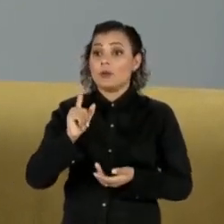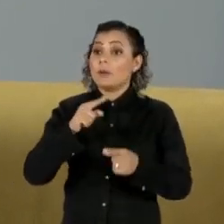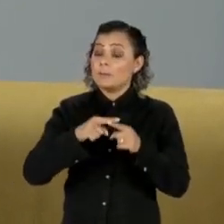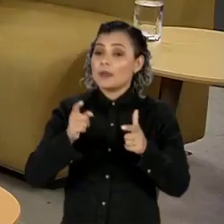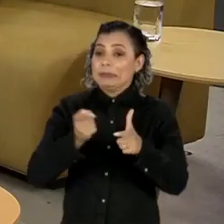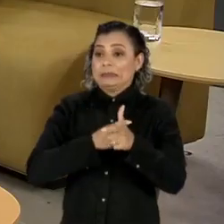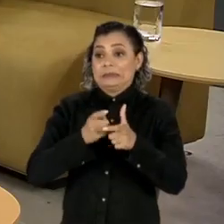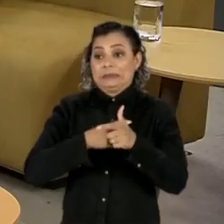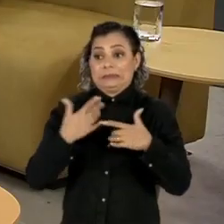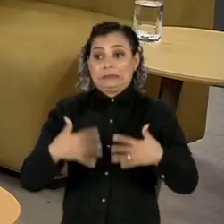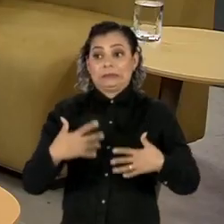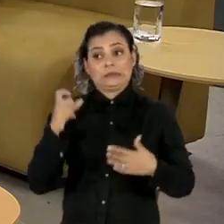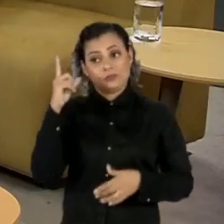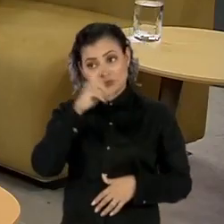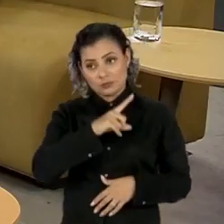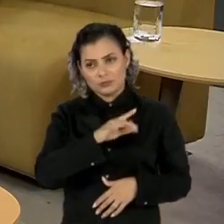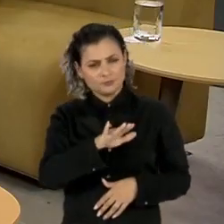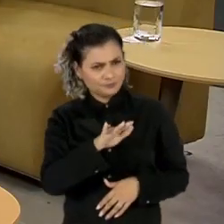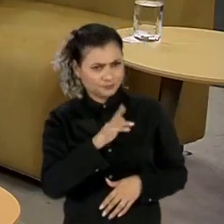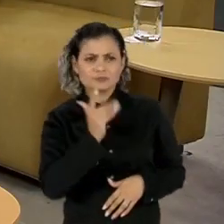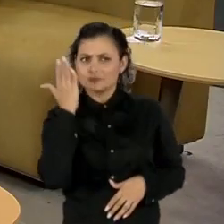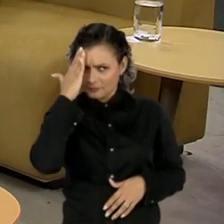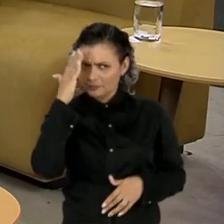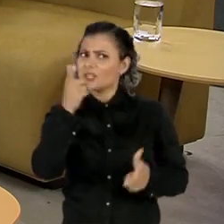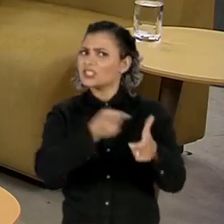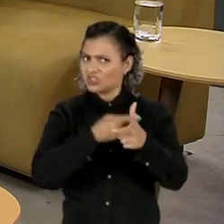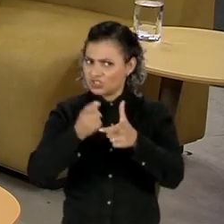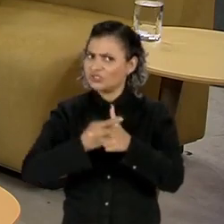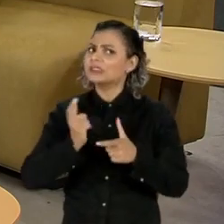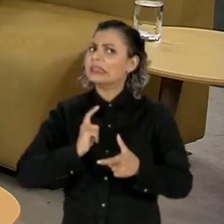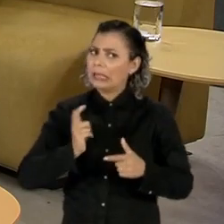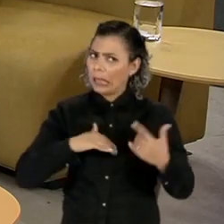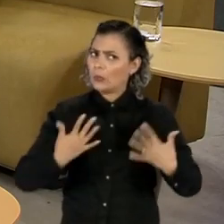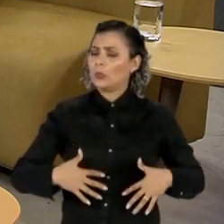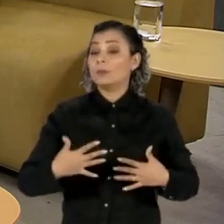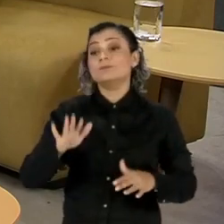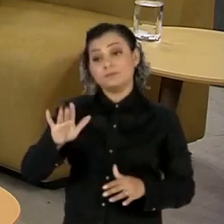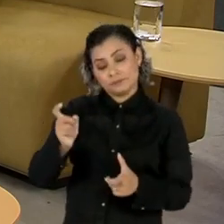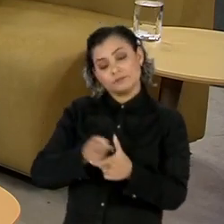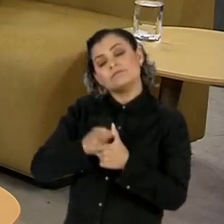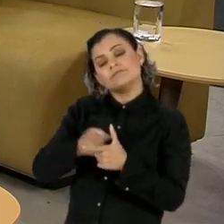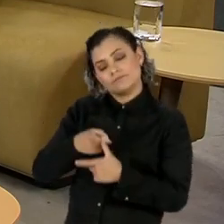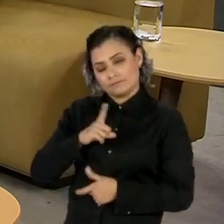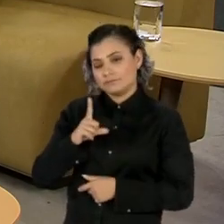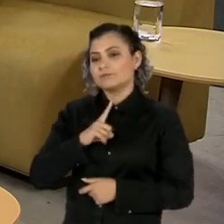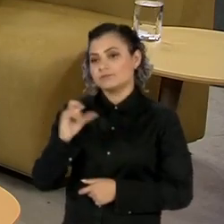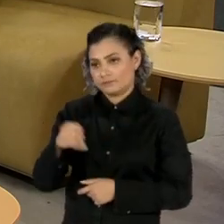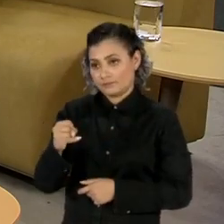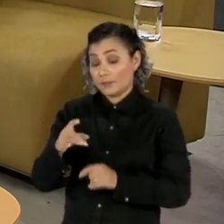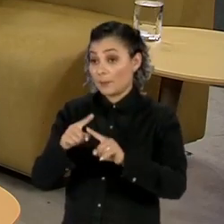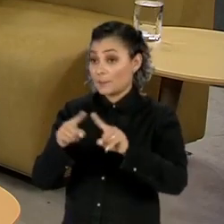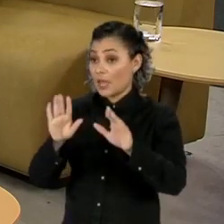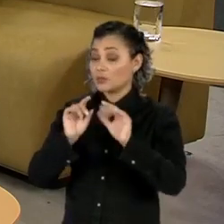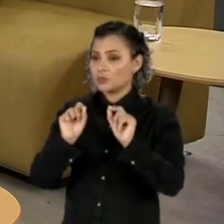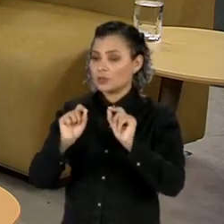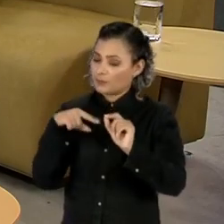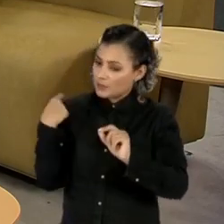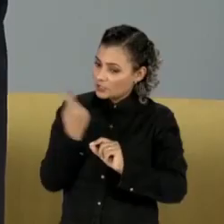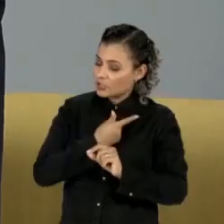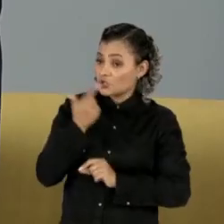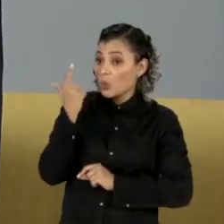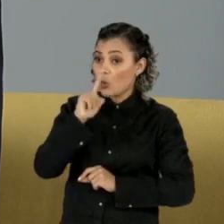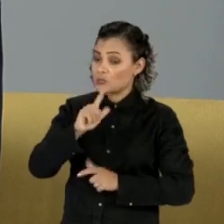o nó? Porque a gente sabe do rumo bilionário. Exato, veja, o nó, eu digo que um dos caminhos para se viabilizar